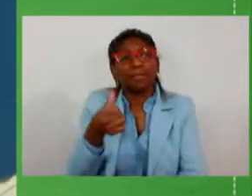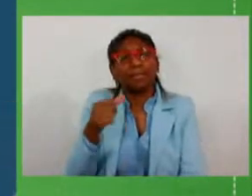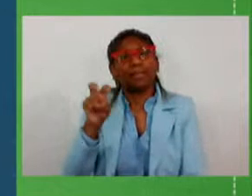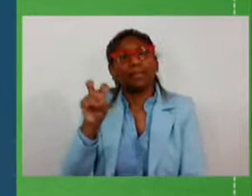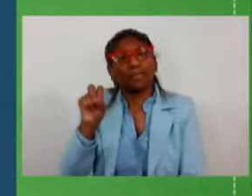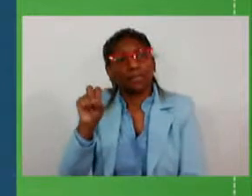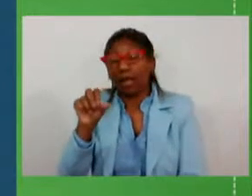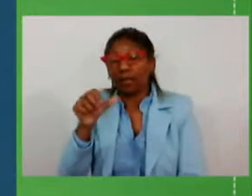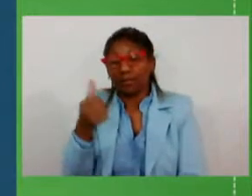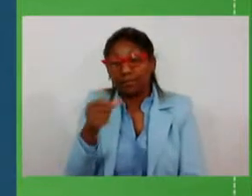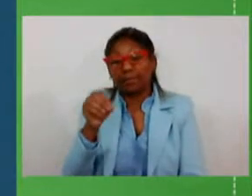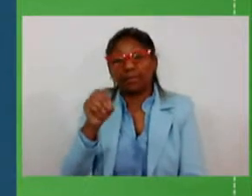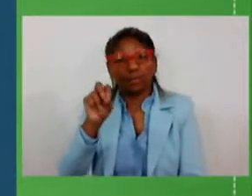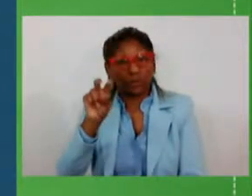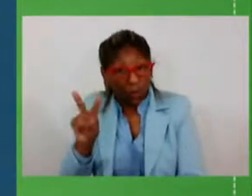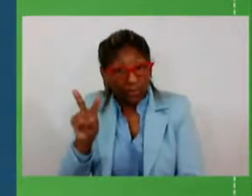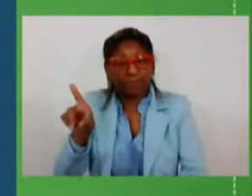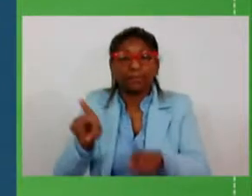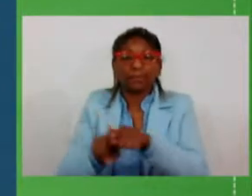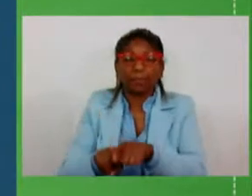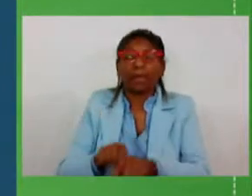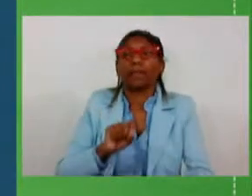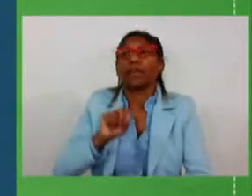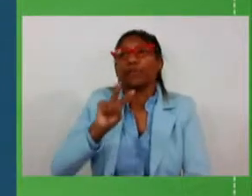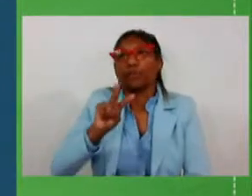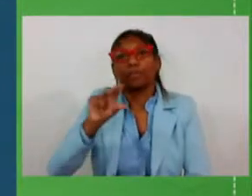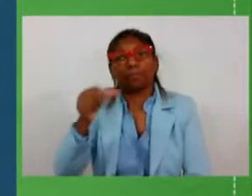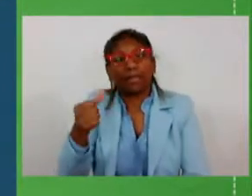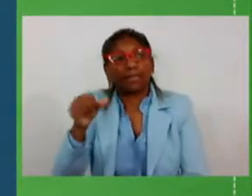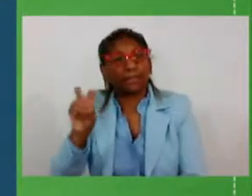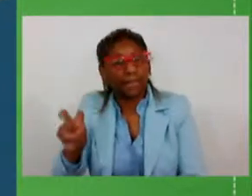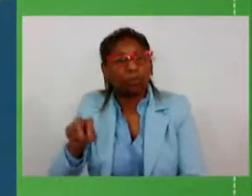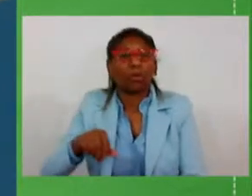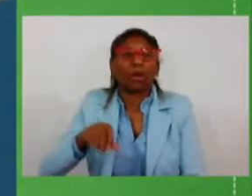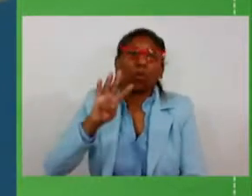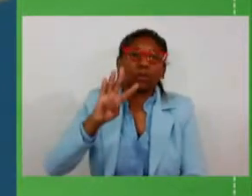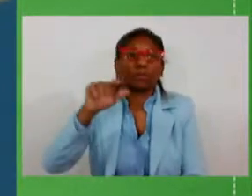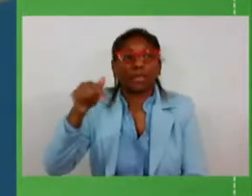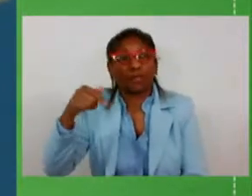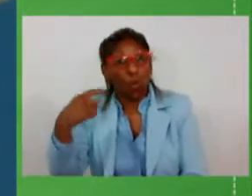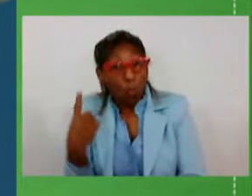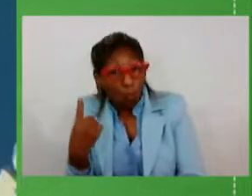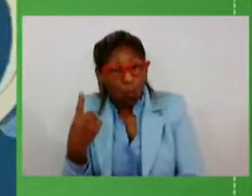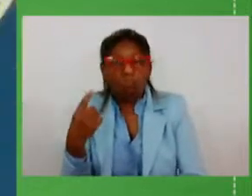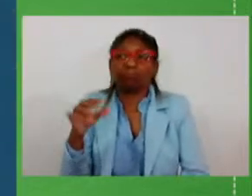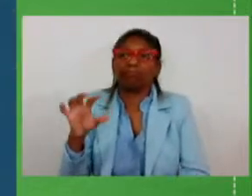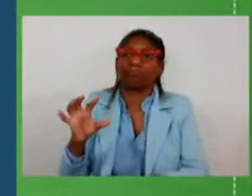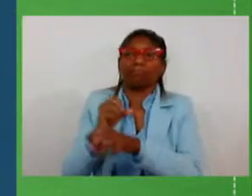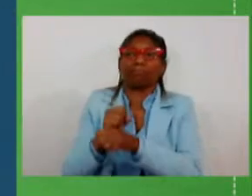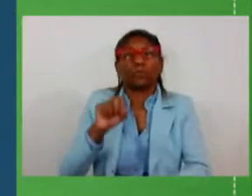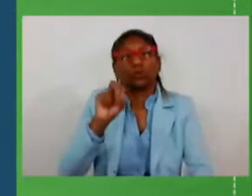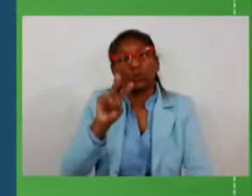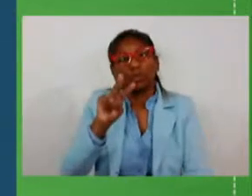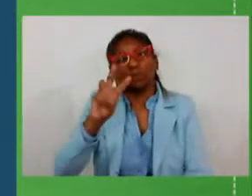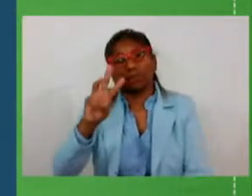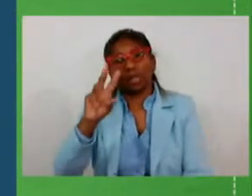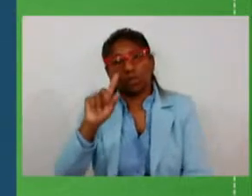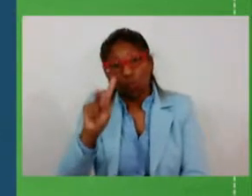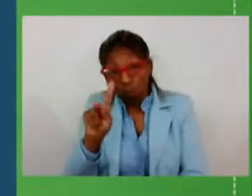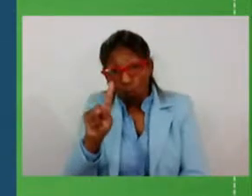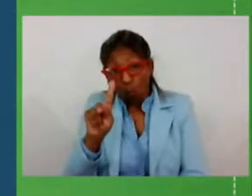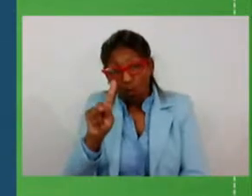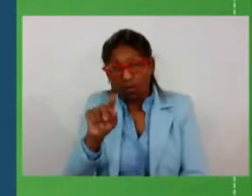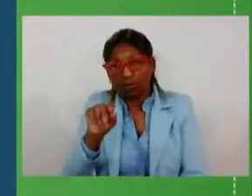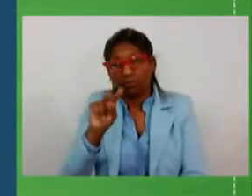passando pela 265 a 471 aqui projetados em mais de 231 quilômetros de